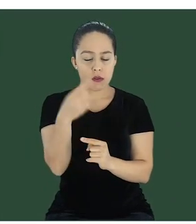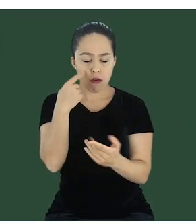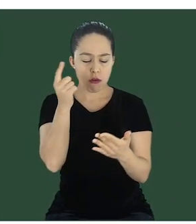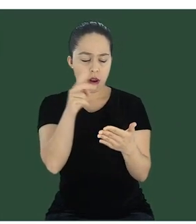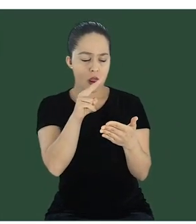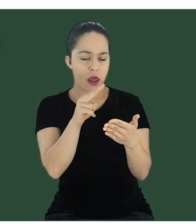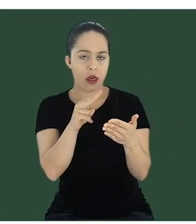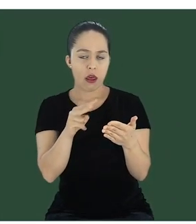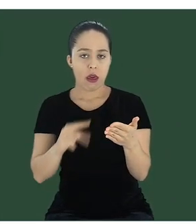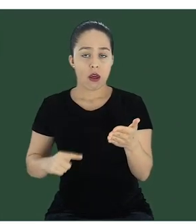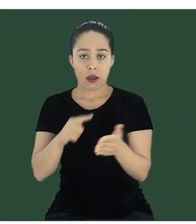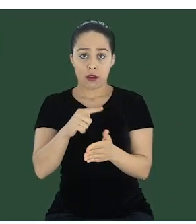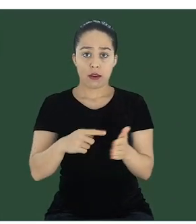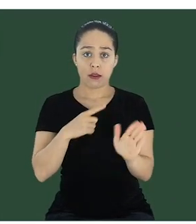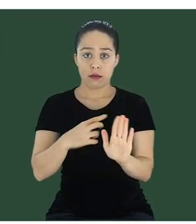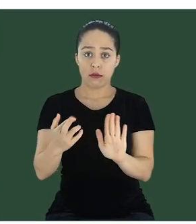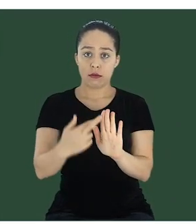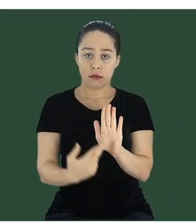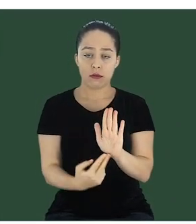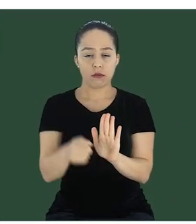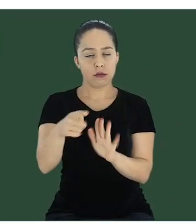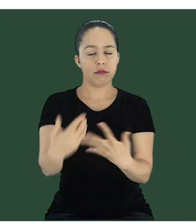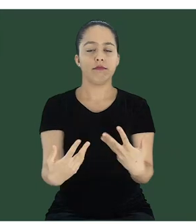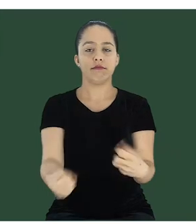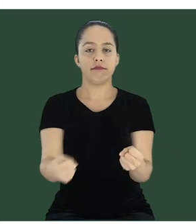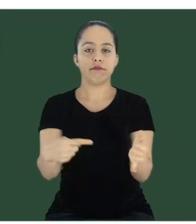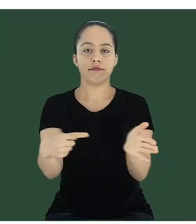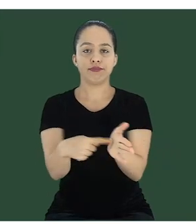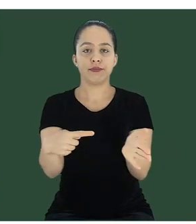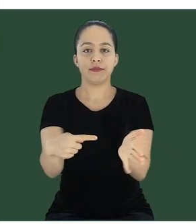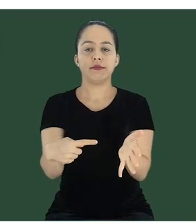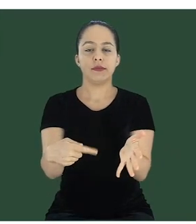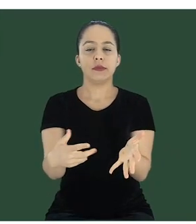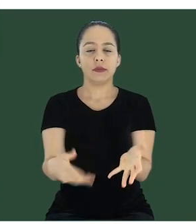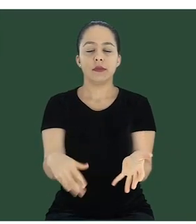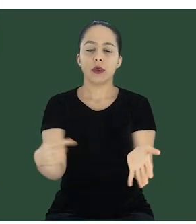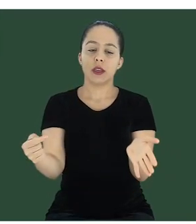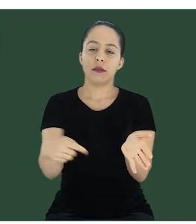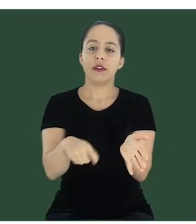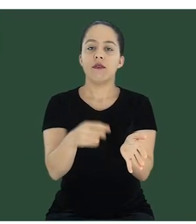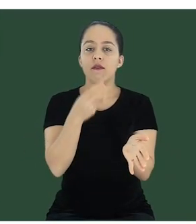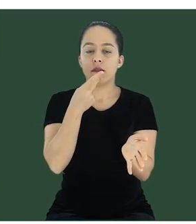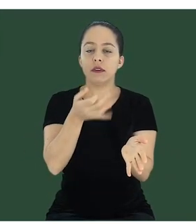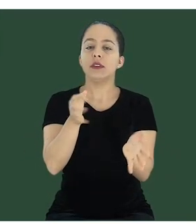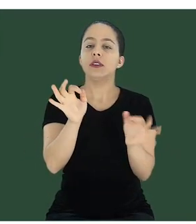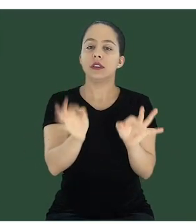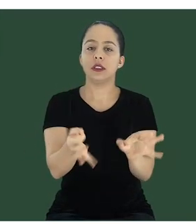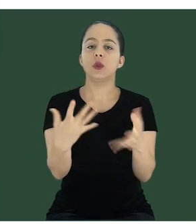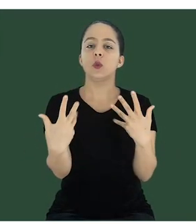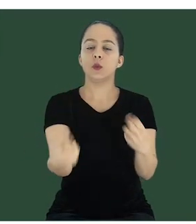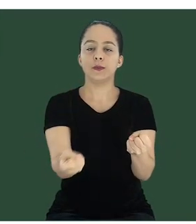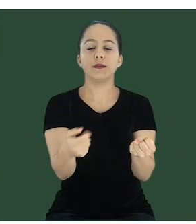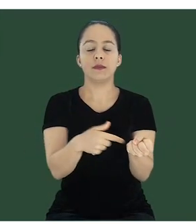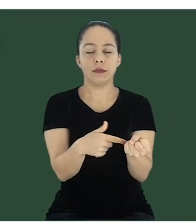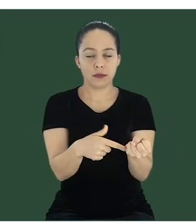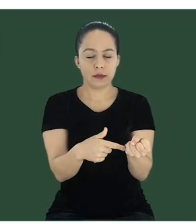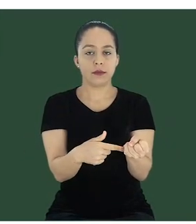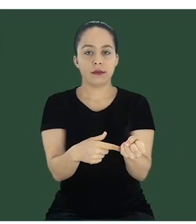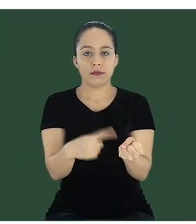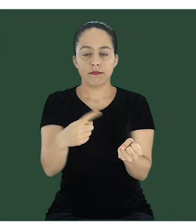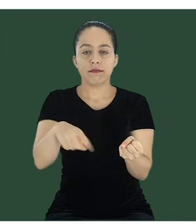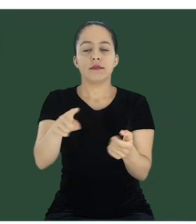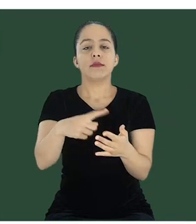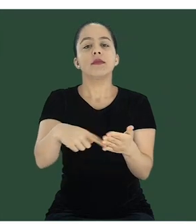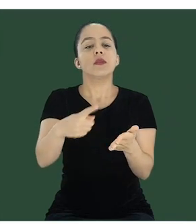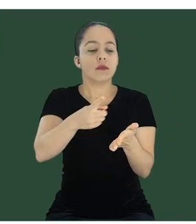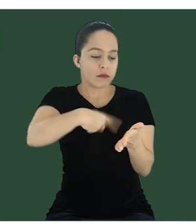termo. E aqui você tem os termos que você aceita. Confirmar quem tem a descrição da